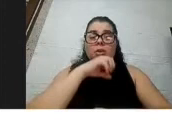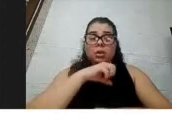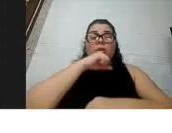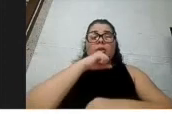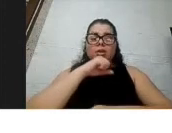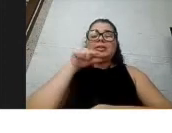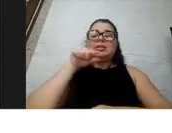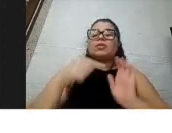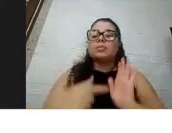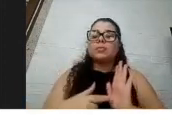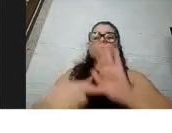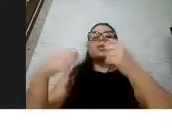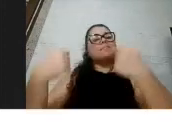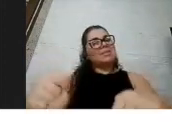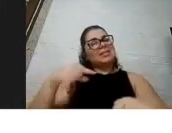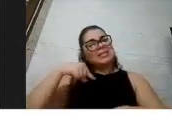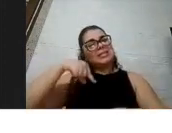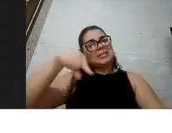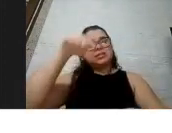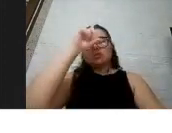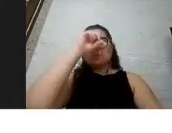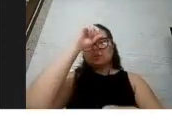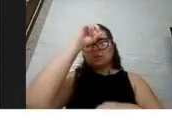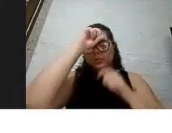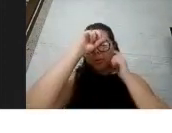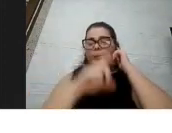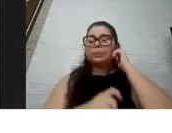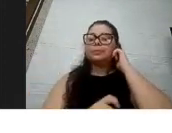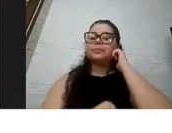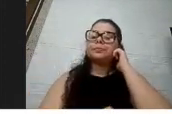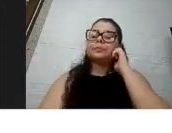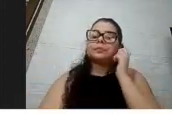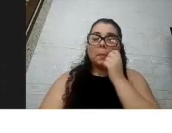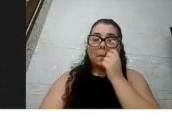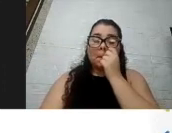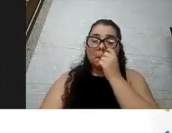indício de que vai precisar de cuidados hospitalares tá bom?